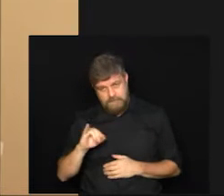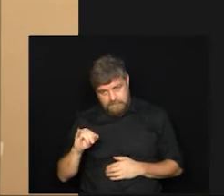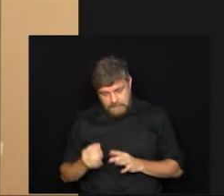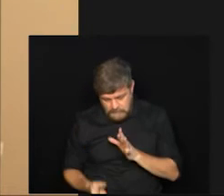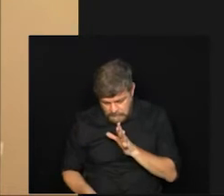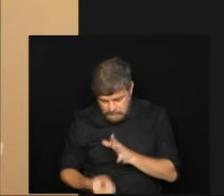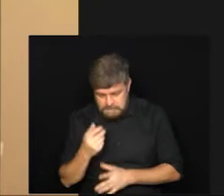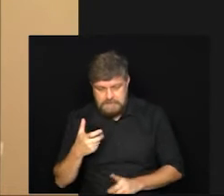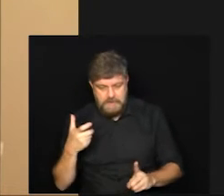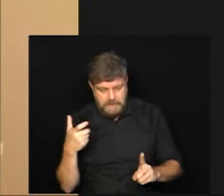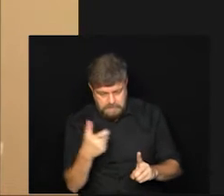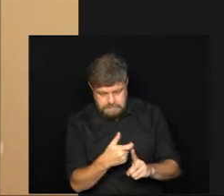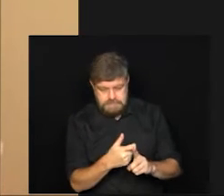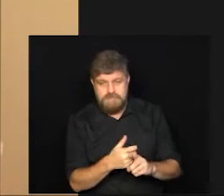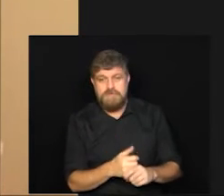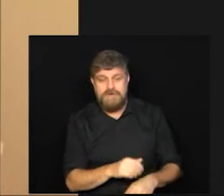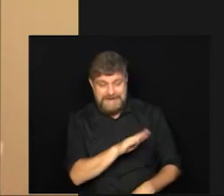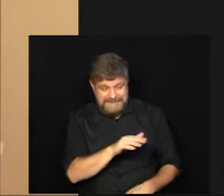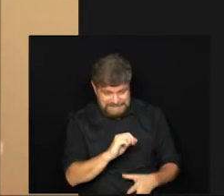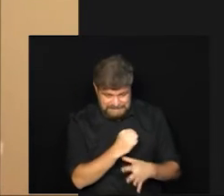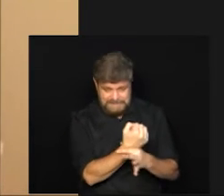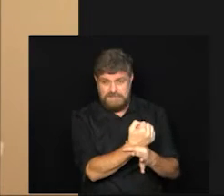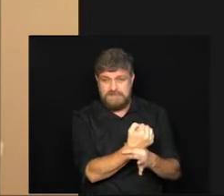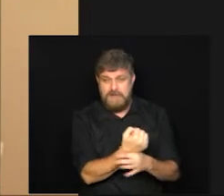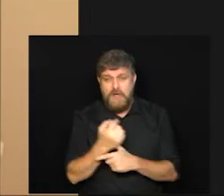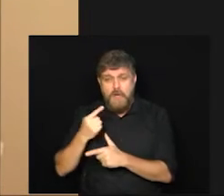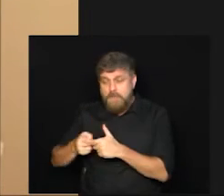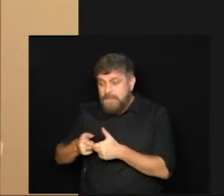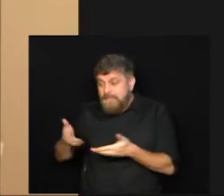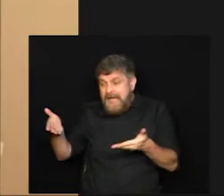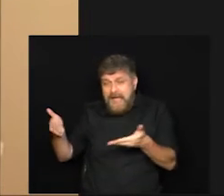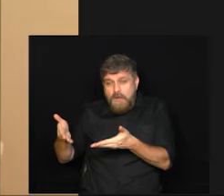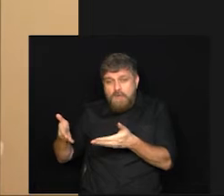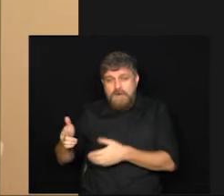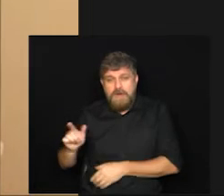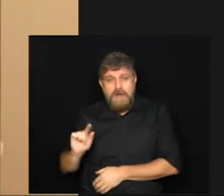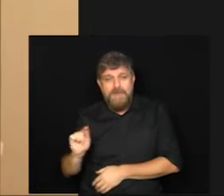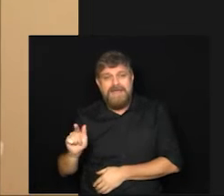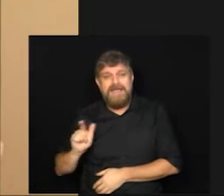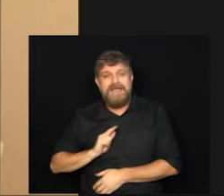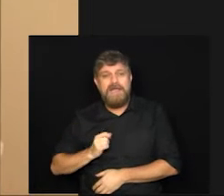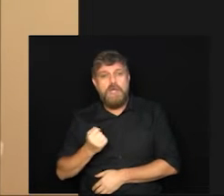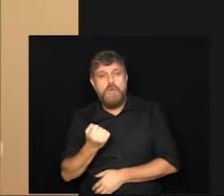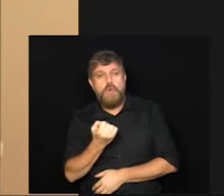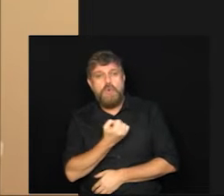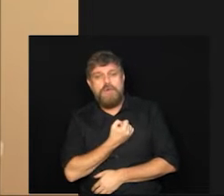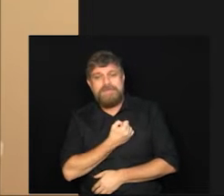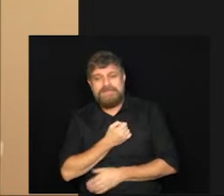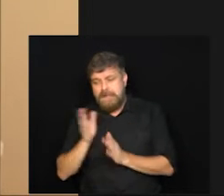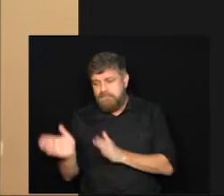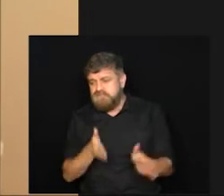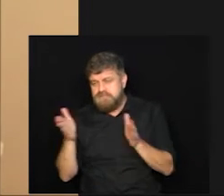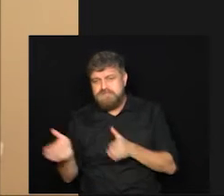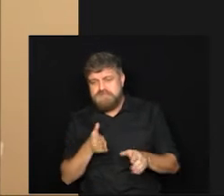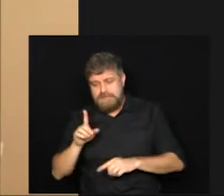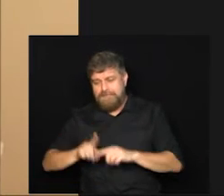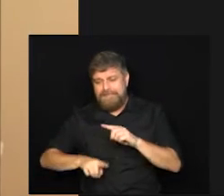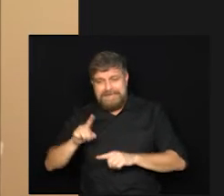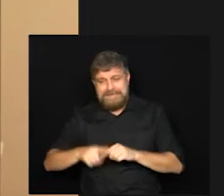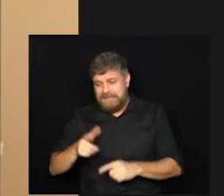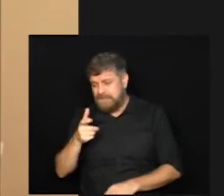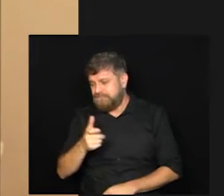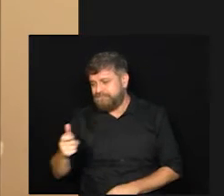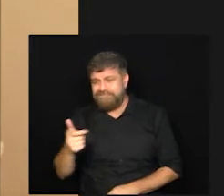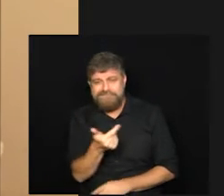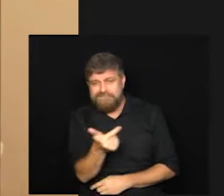sim uma vacina segura em crianças mas o problema no momento Gabriel é o número de produção de doses e como